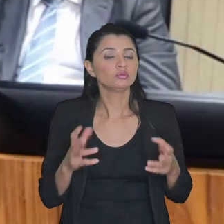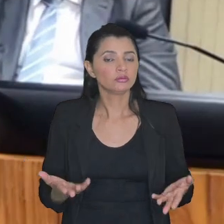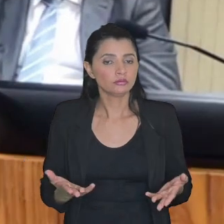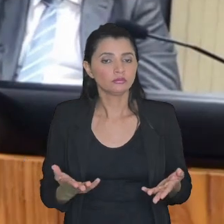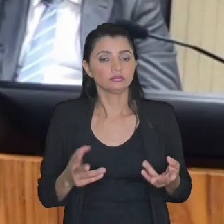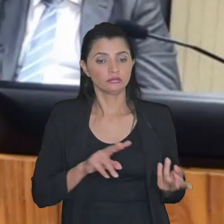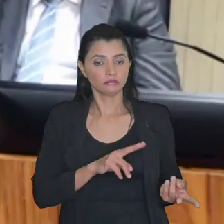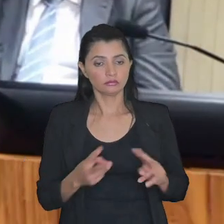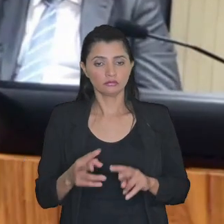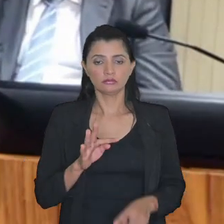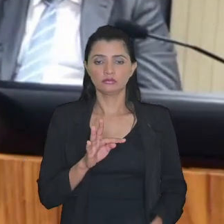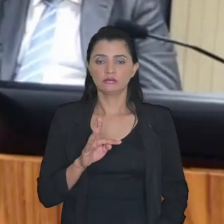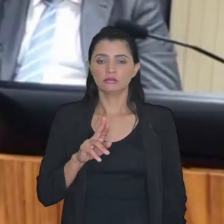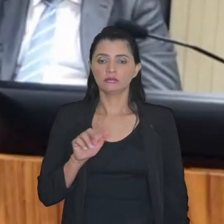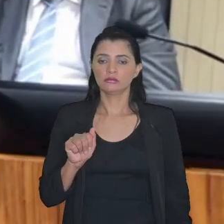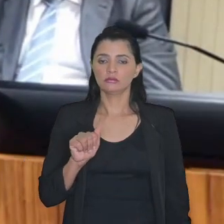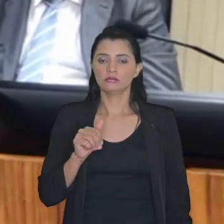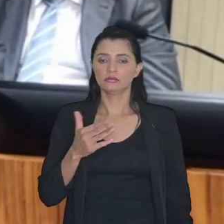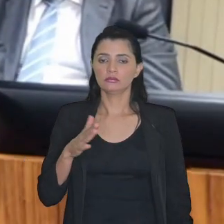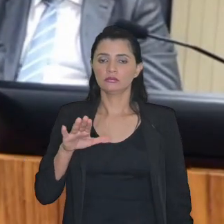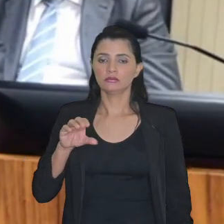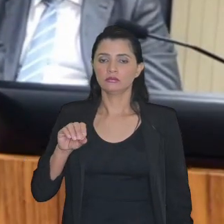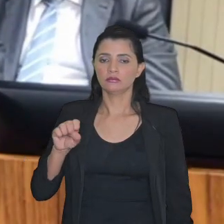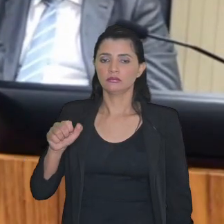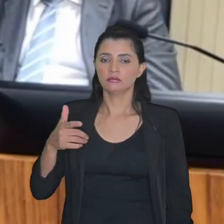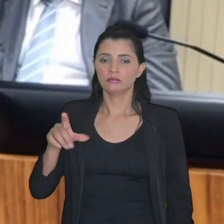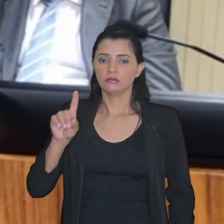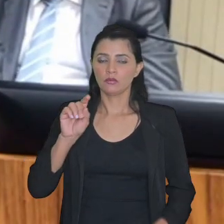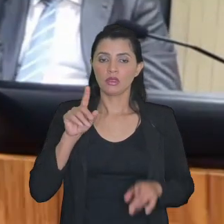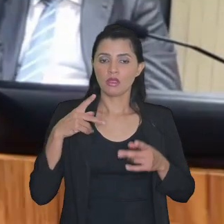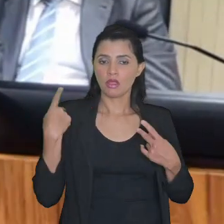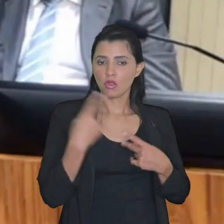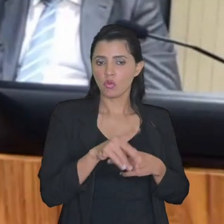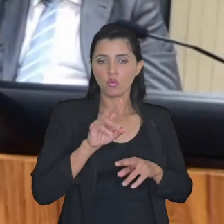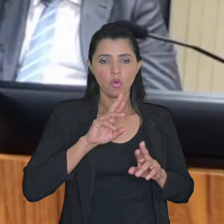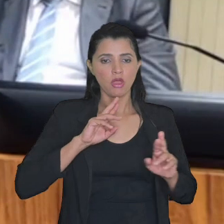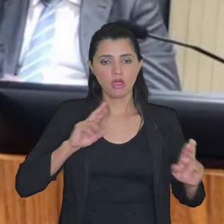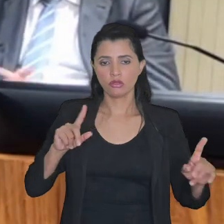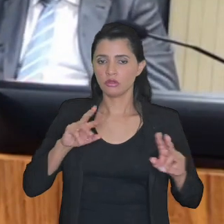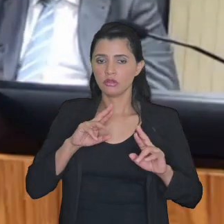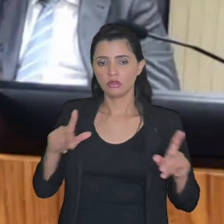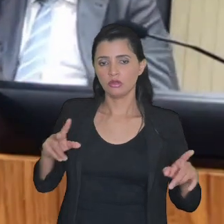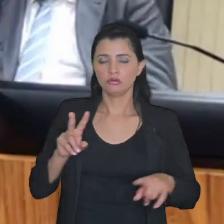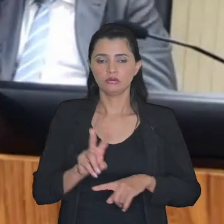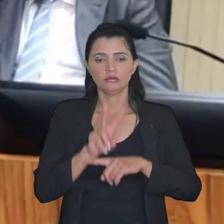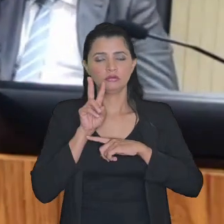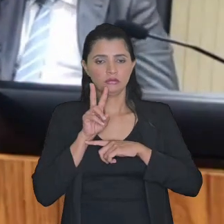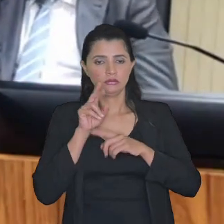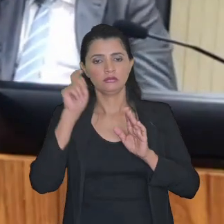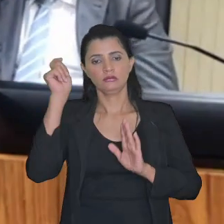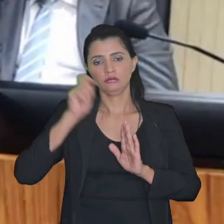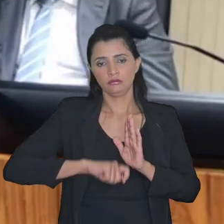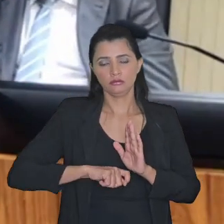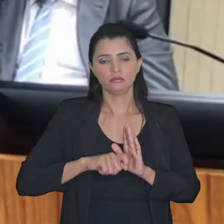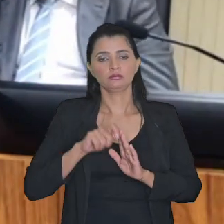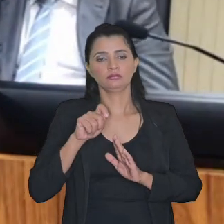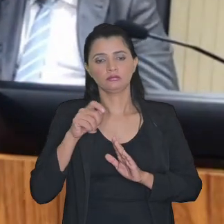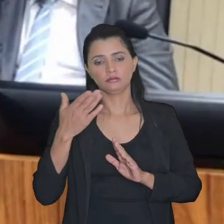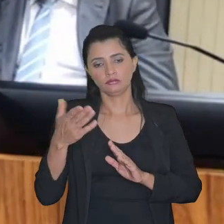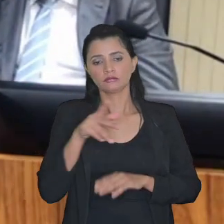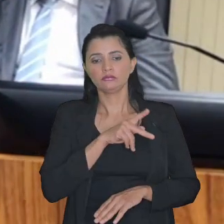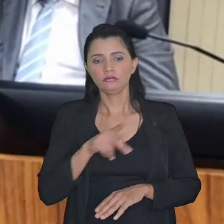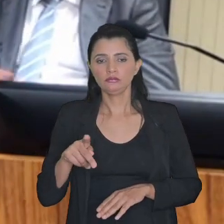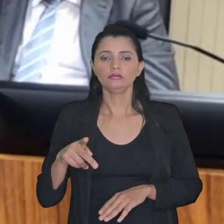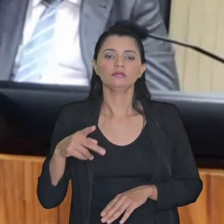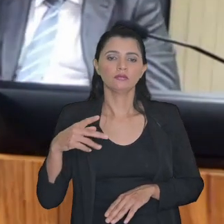transação em si não é uma causa de extinção do crédito tributário professor